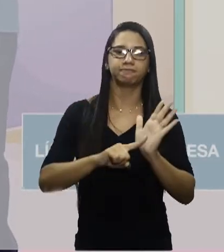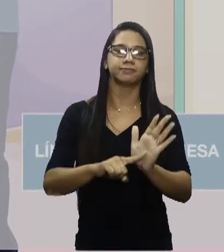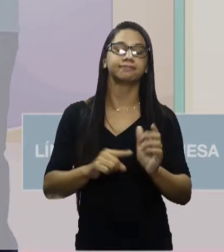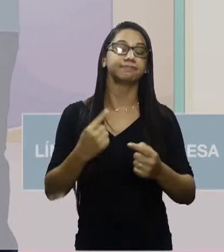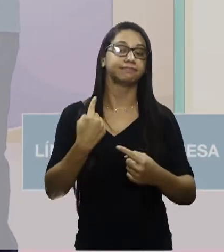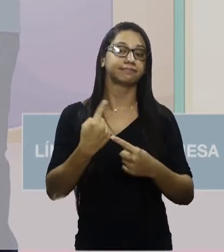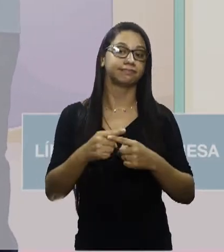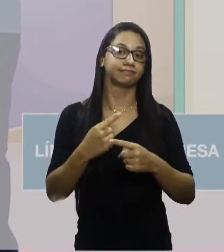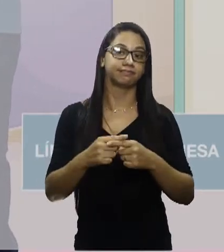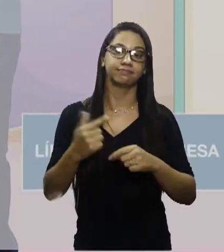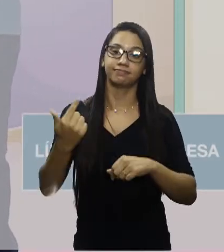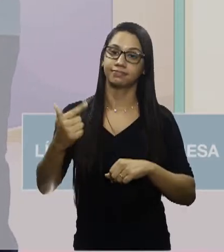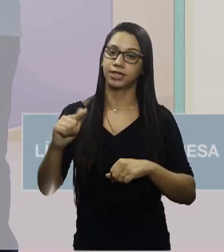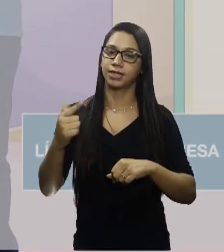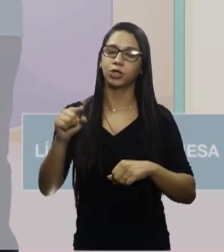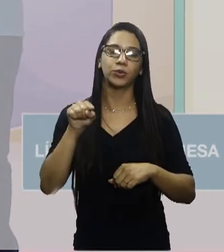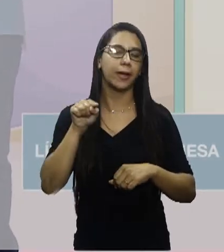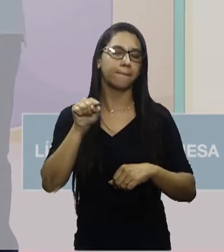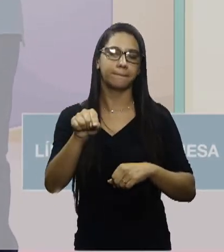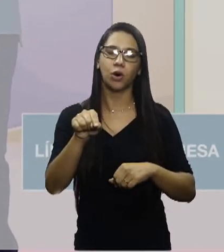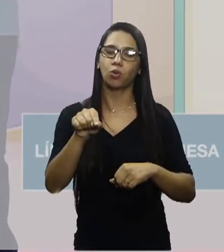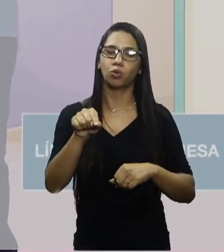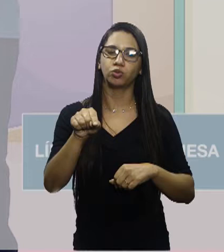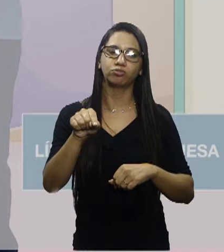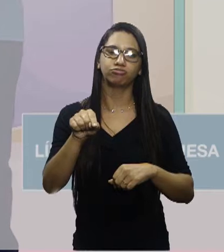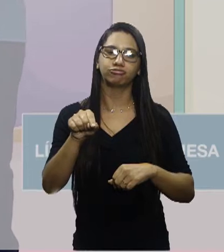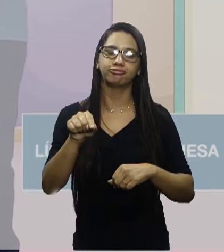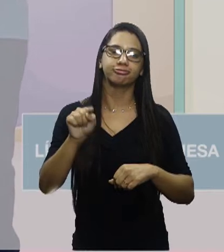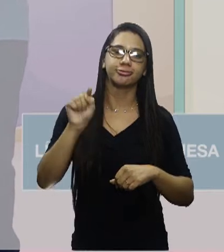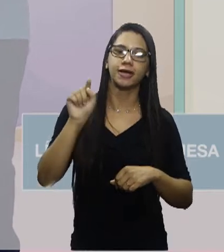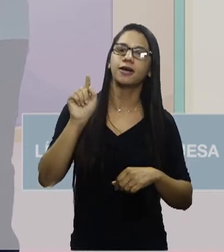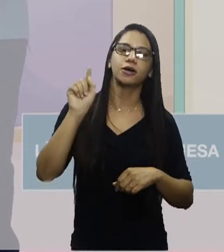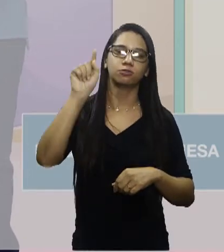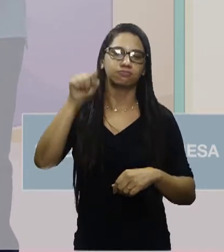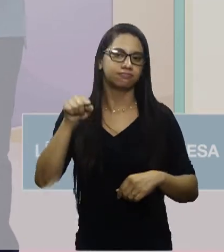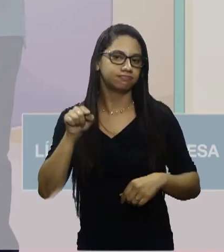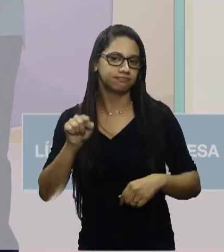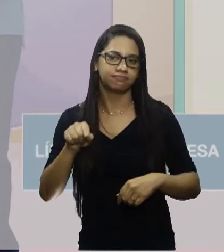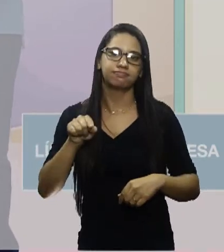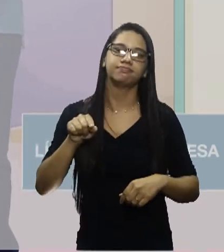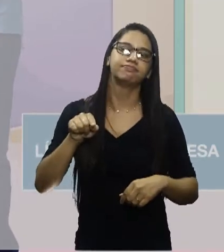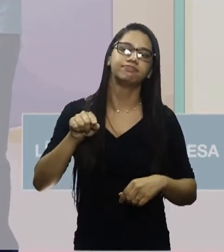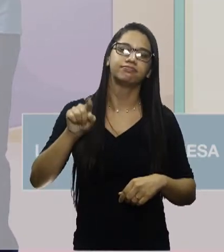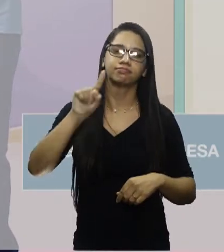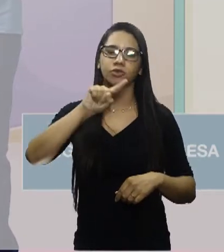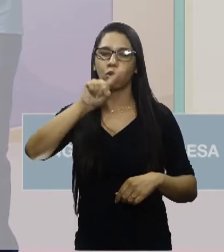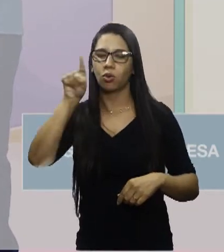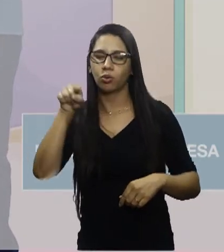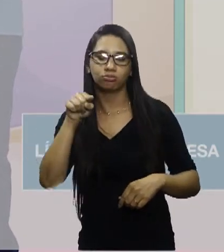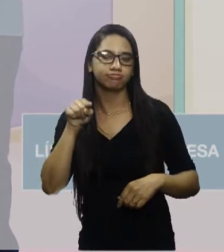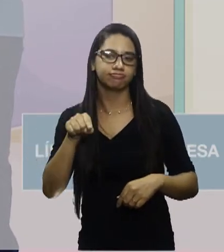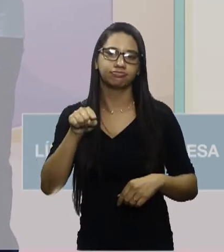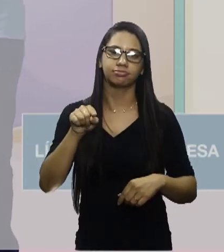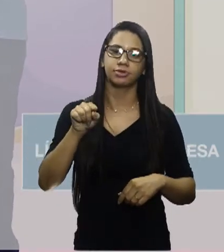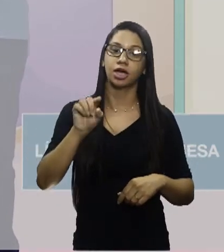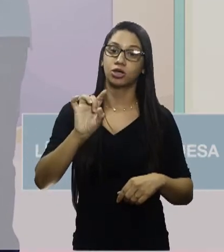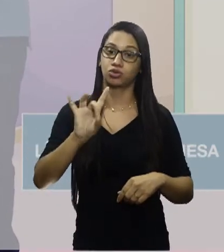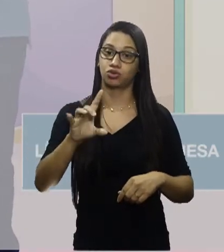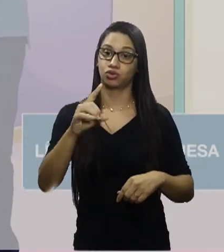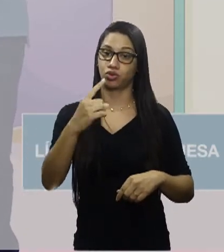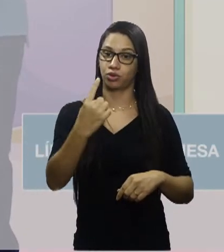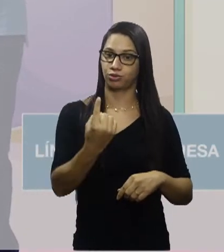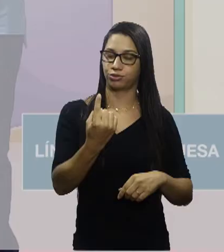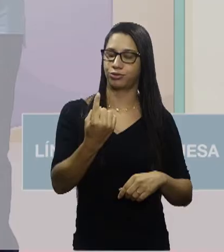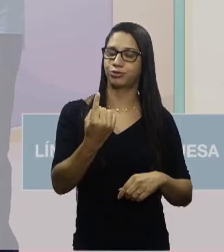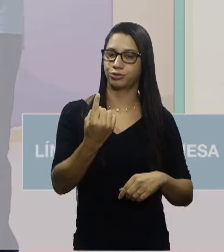porque não temos pontos, ponto final, ponto de exclamação ou ponto de interrogação, apenas um, que é o que